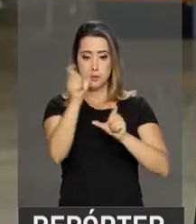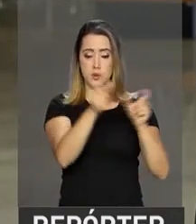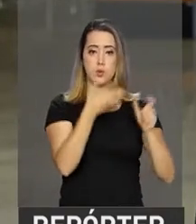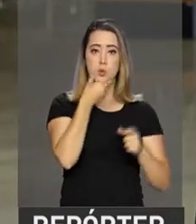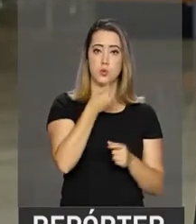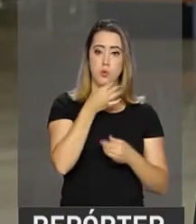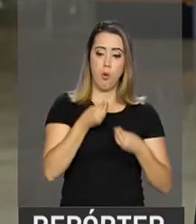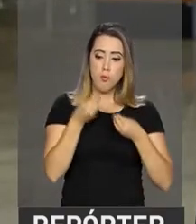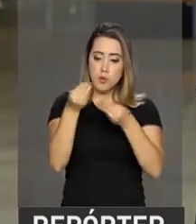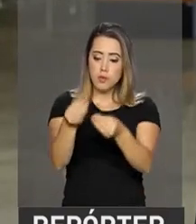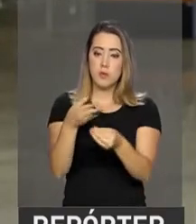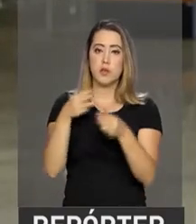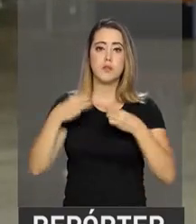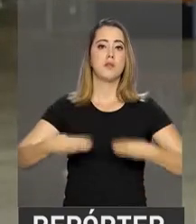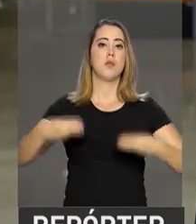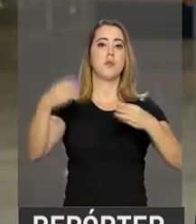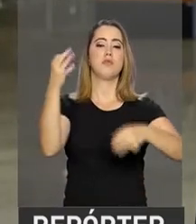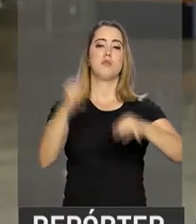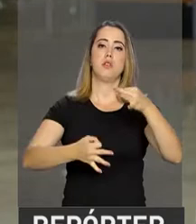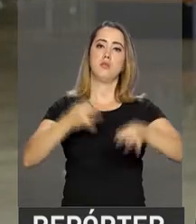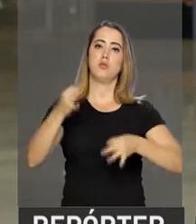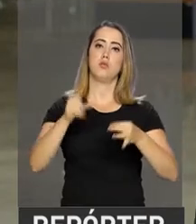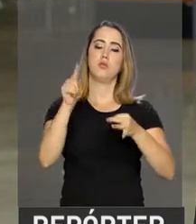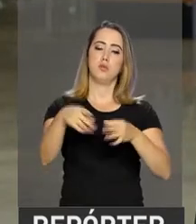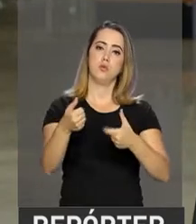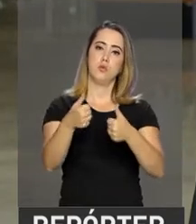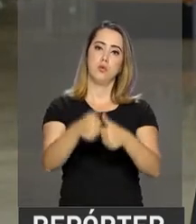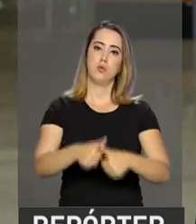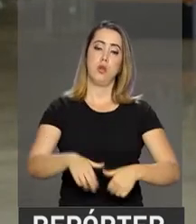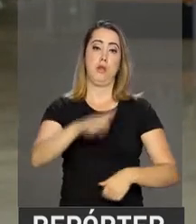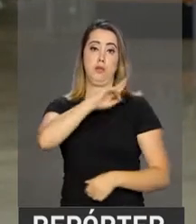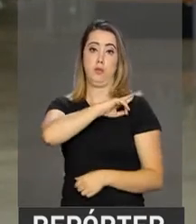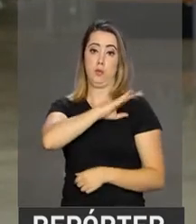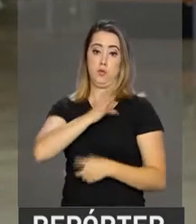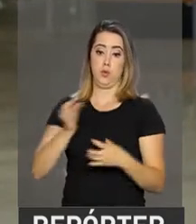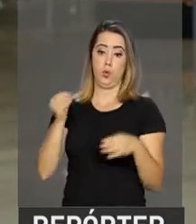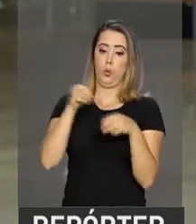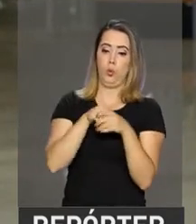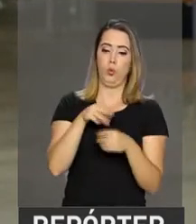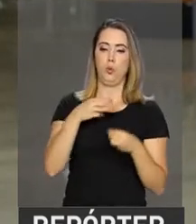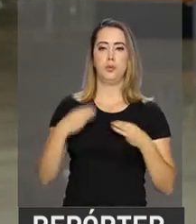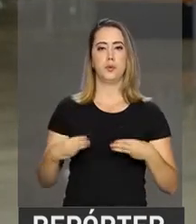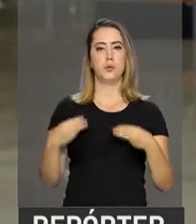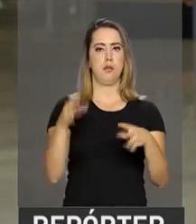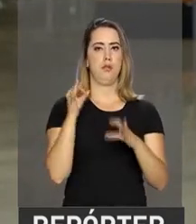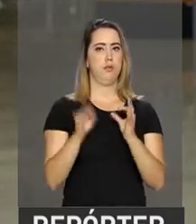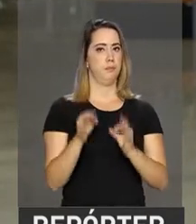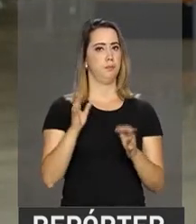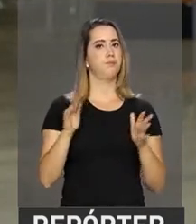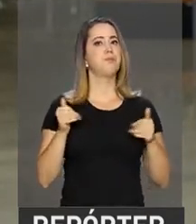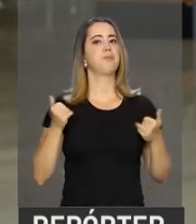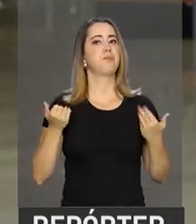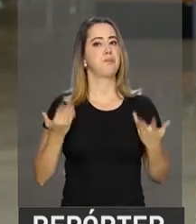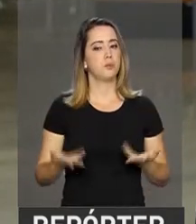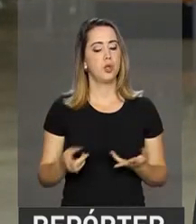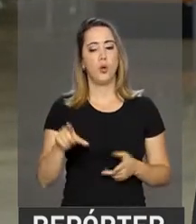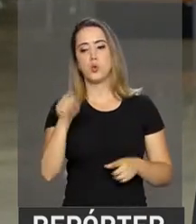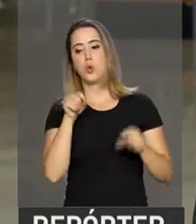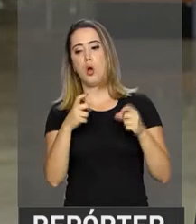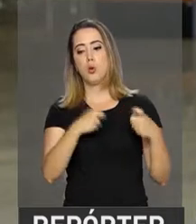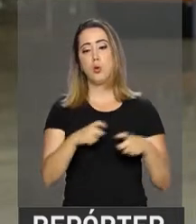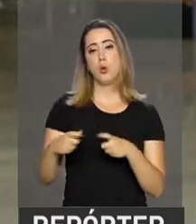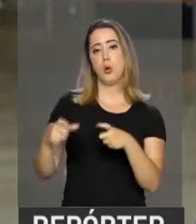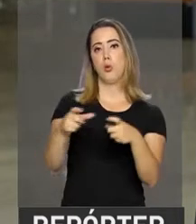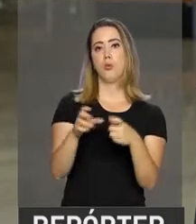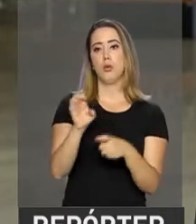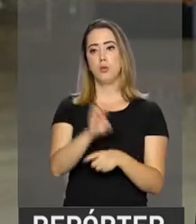Ministério da Justiça. Ou seja, a Força fica sob a responsabilidade do Ministério da Justiça que envia os homens